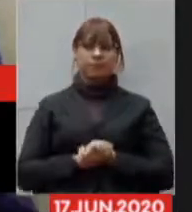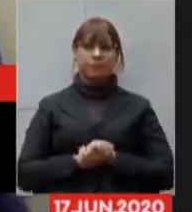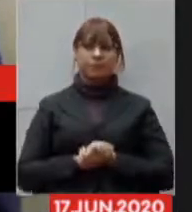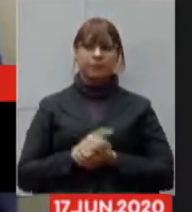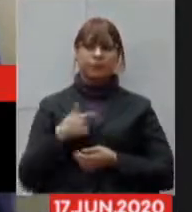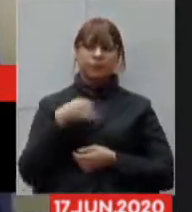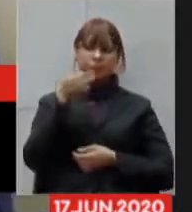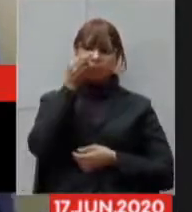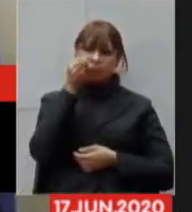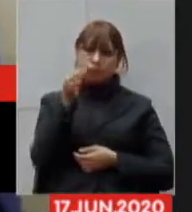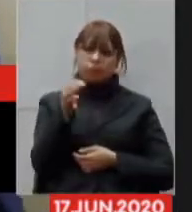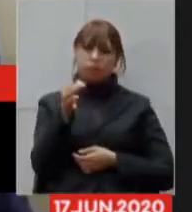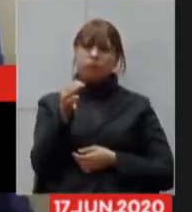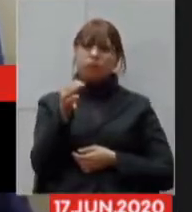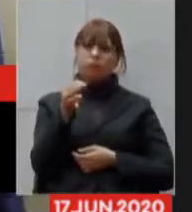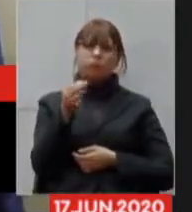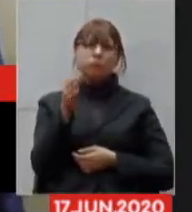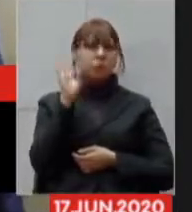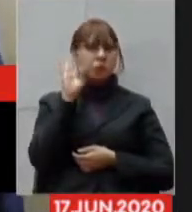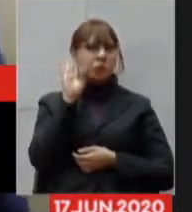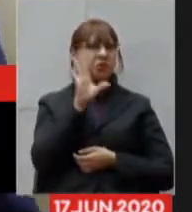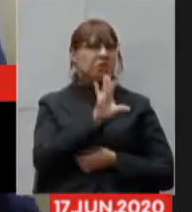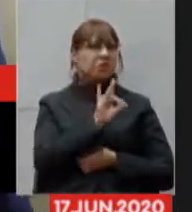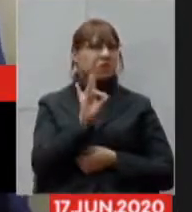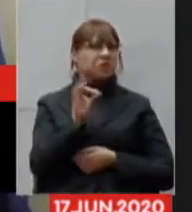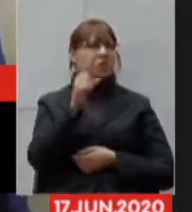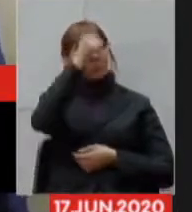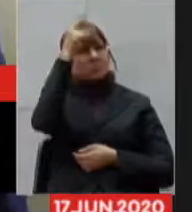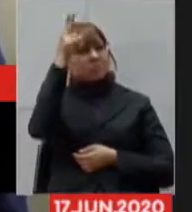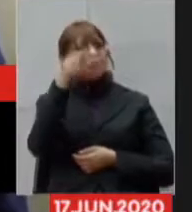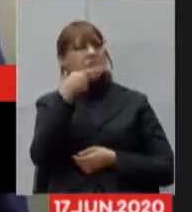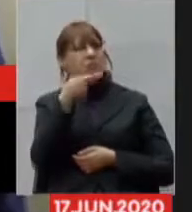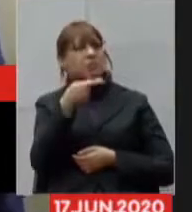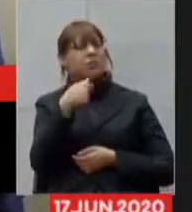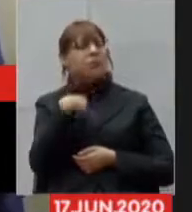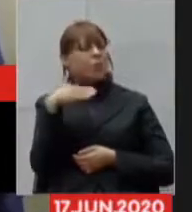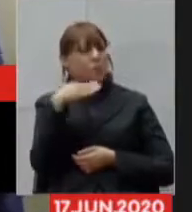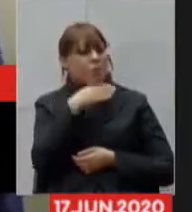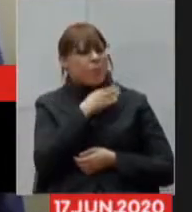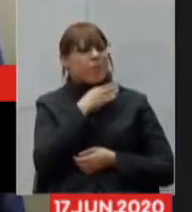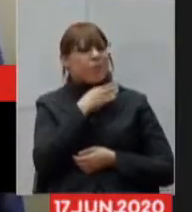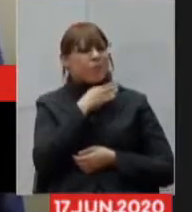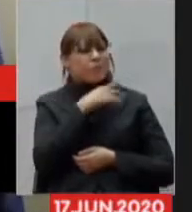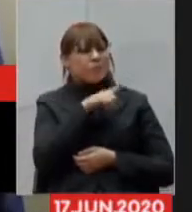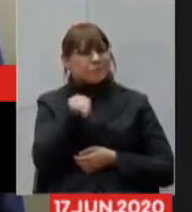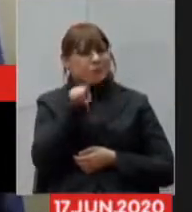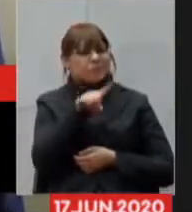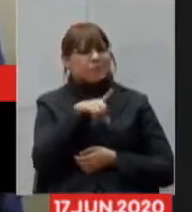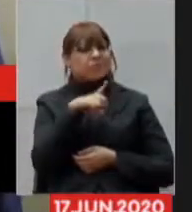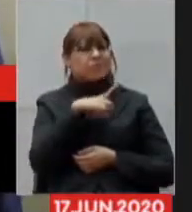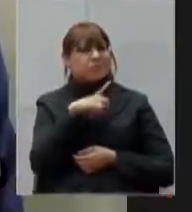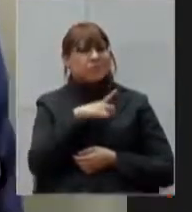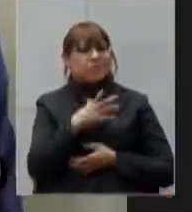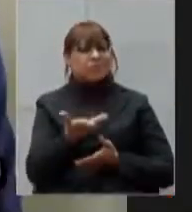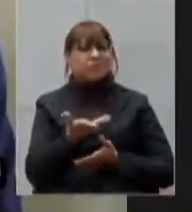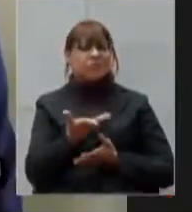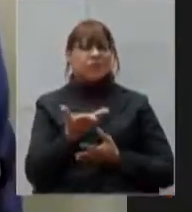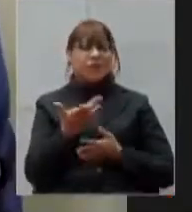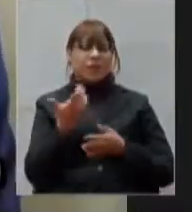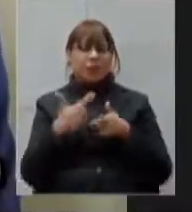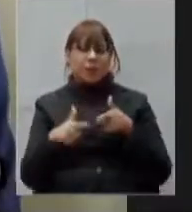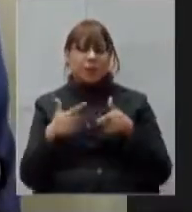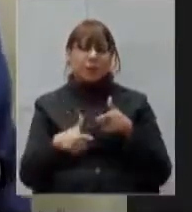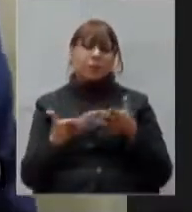fala dos prefeitos e pude ver que eles estão todos passando por uma crise sanitária e